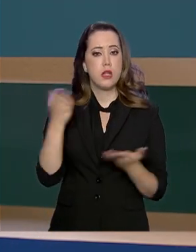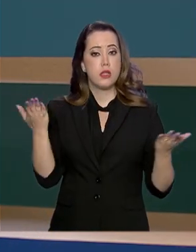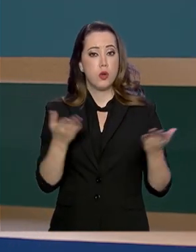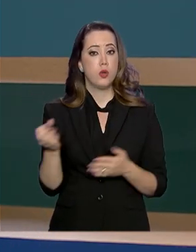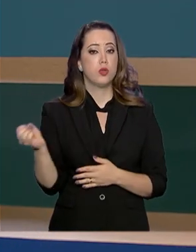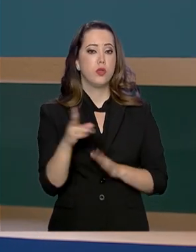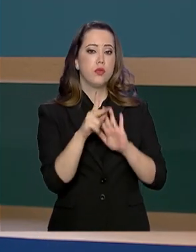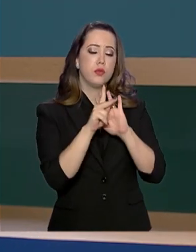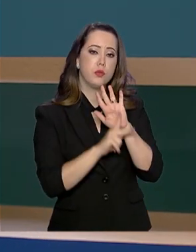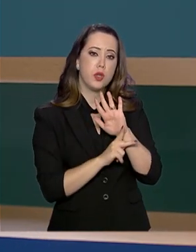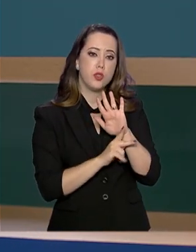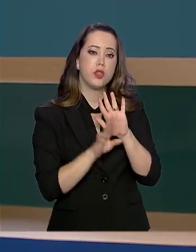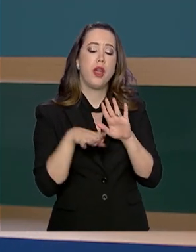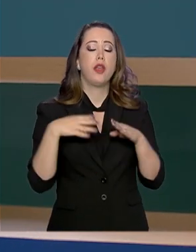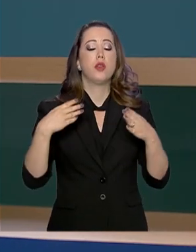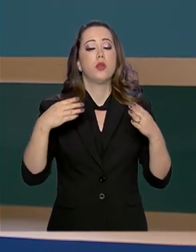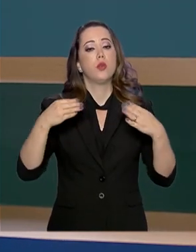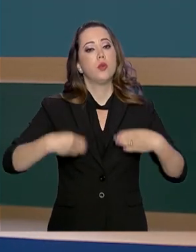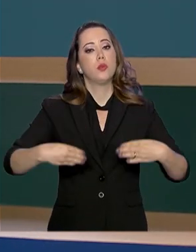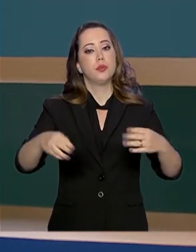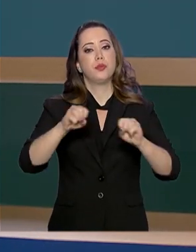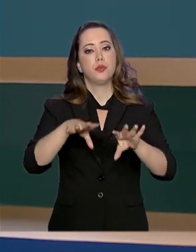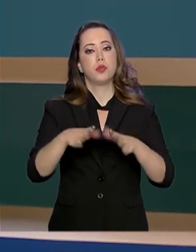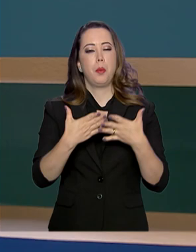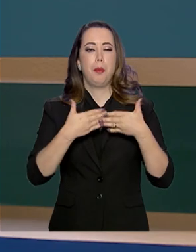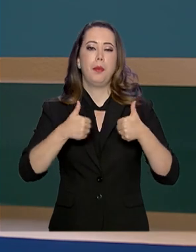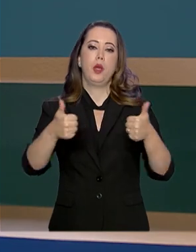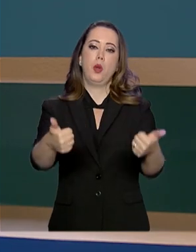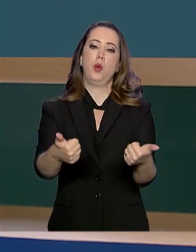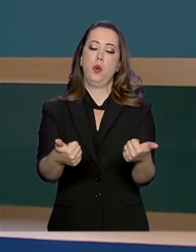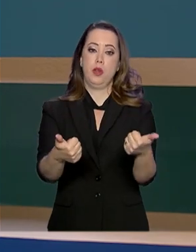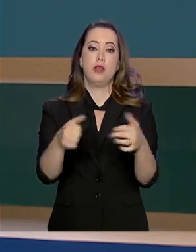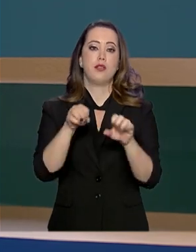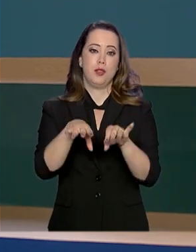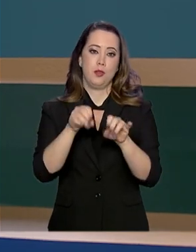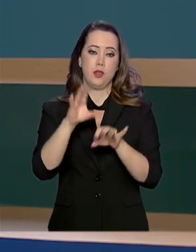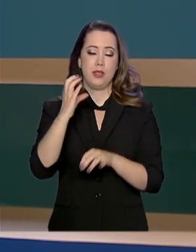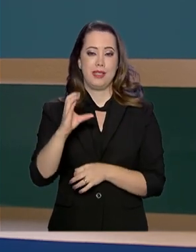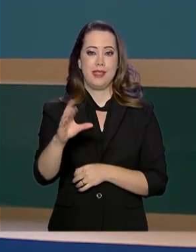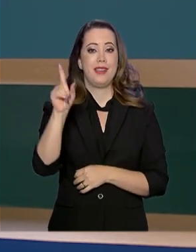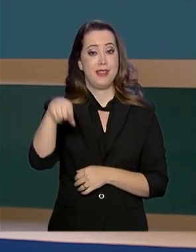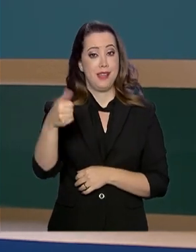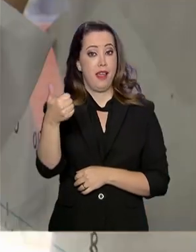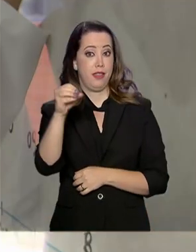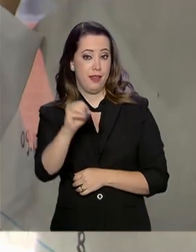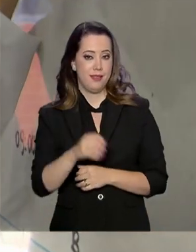novo projeto do MEC para tornar as aulas mais atraentes. É o Ciência é 10.